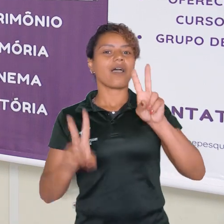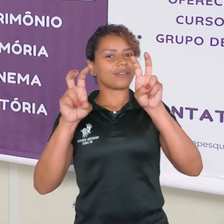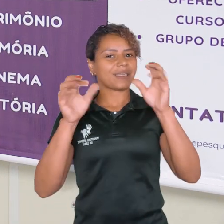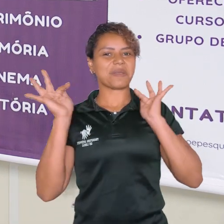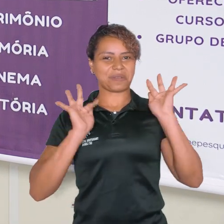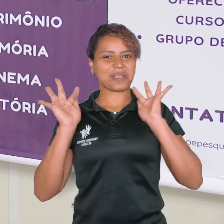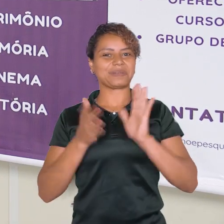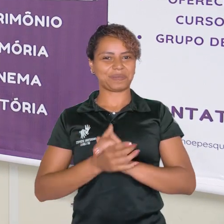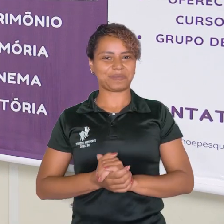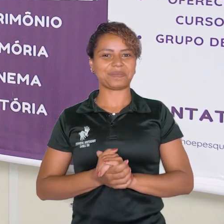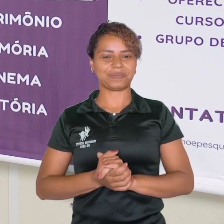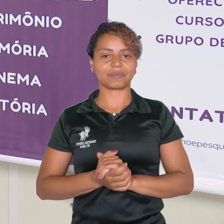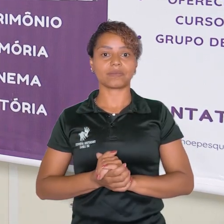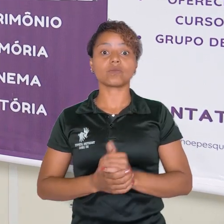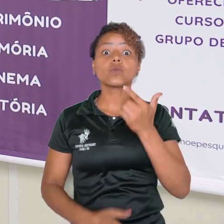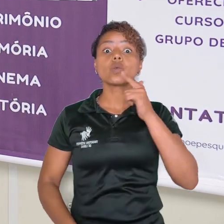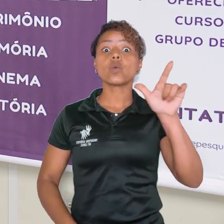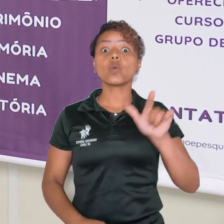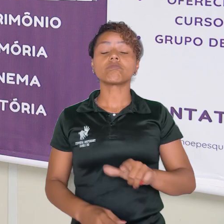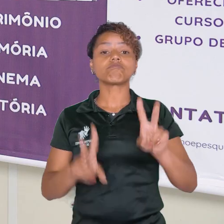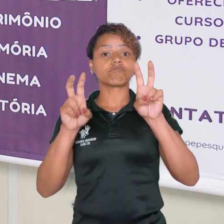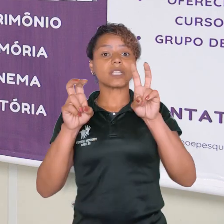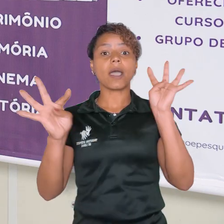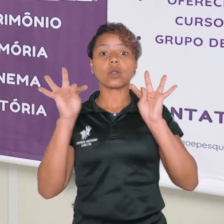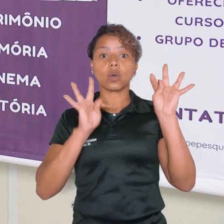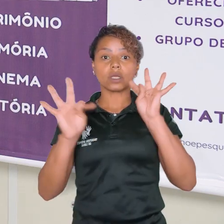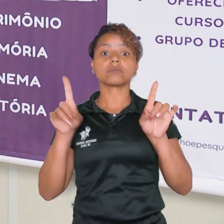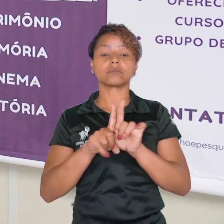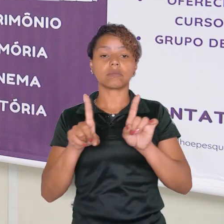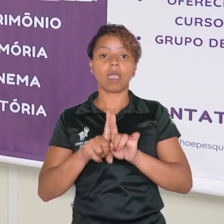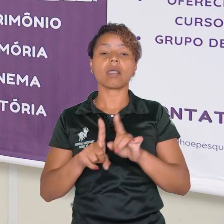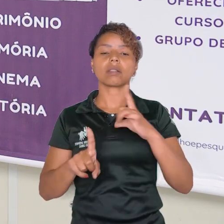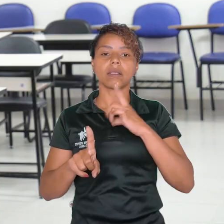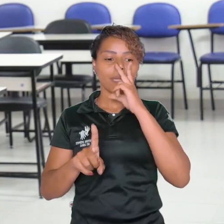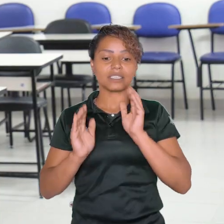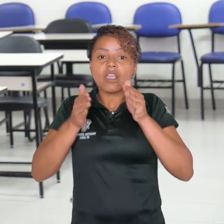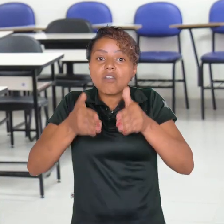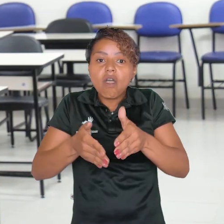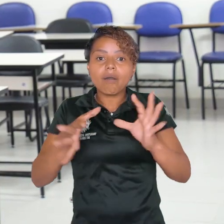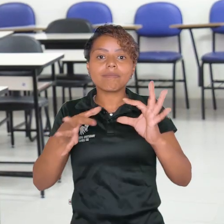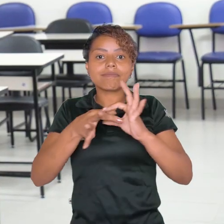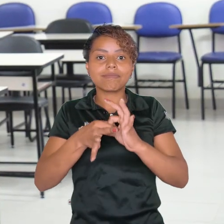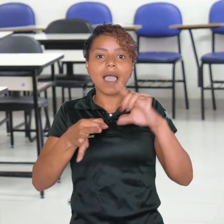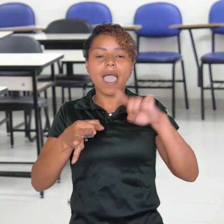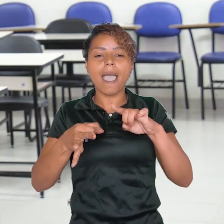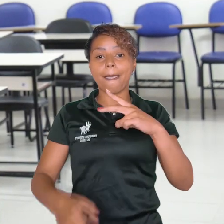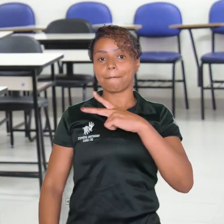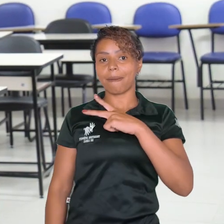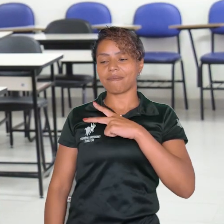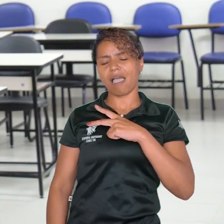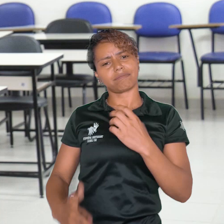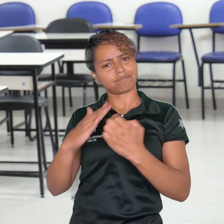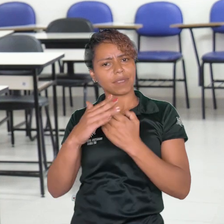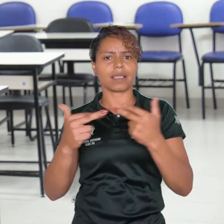da cidade também no governo estadual e no governo federal no âmbito do turismo. A outra ênfase de gestão